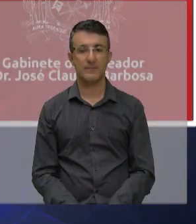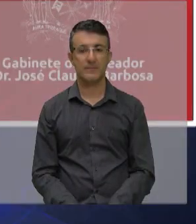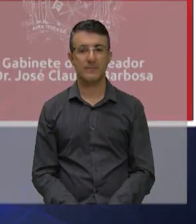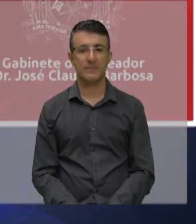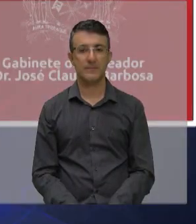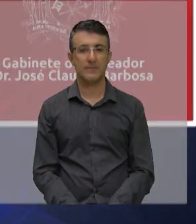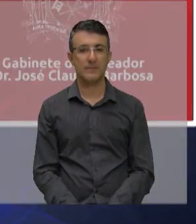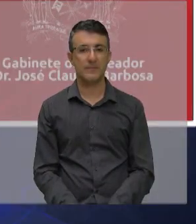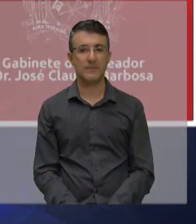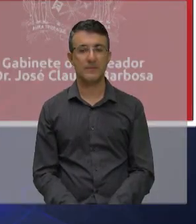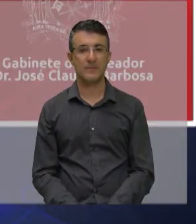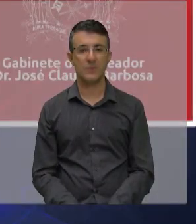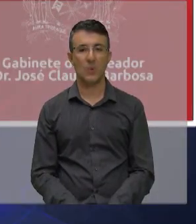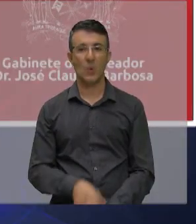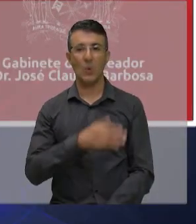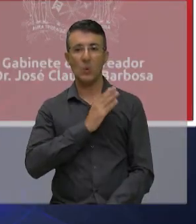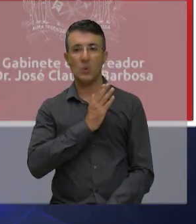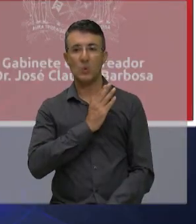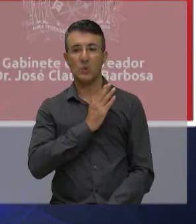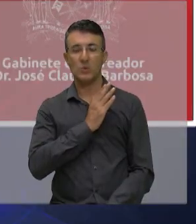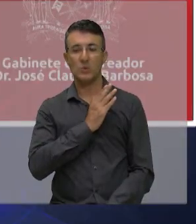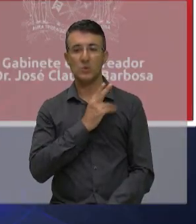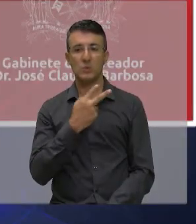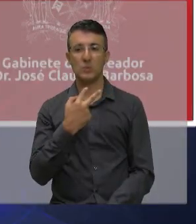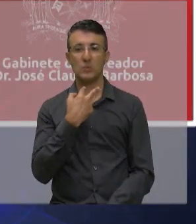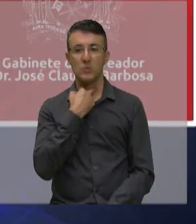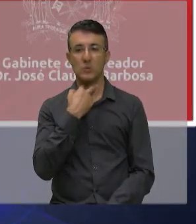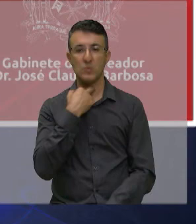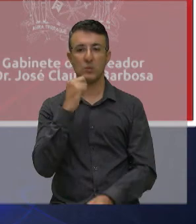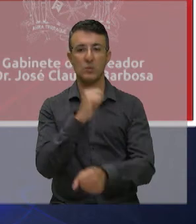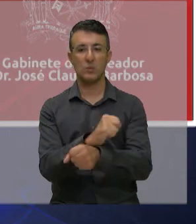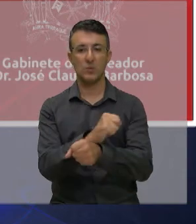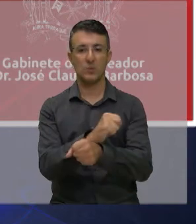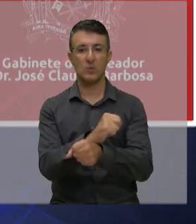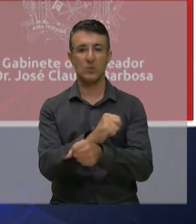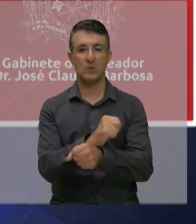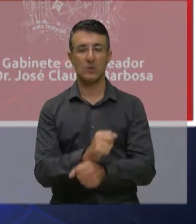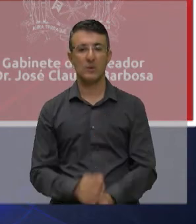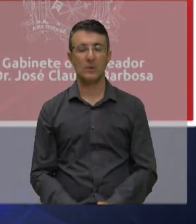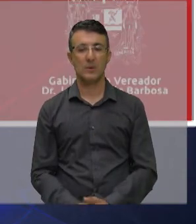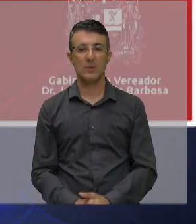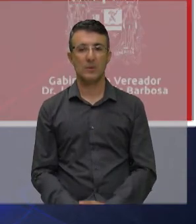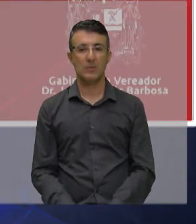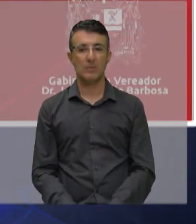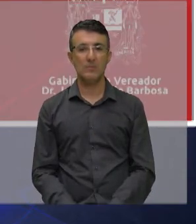opa olha lá o coração não pode parar vereador Renato Santiago próximo por favor